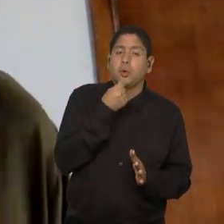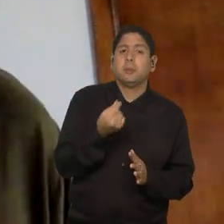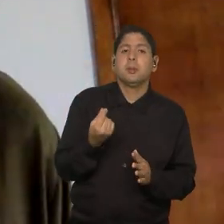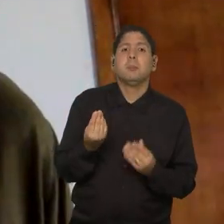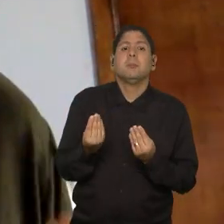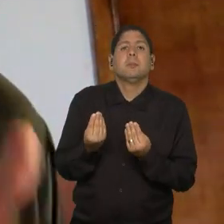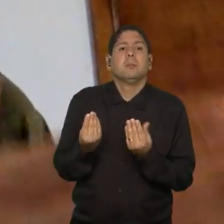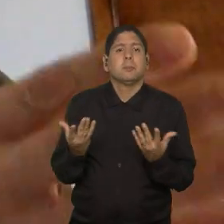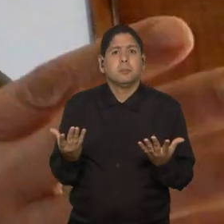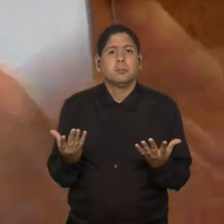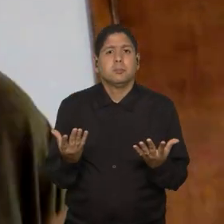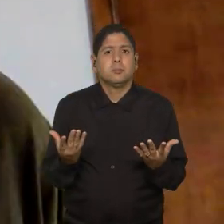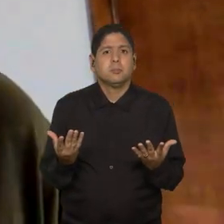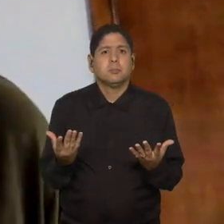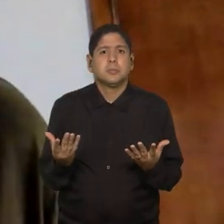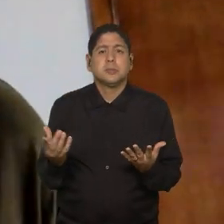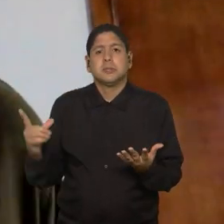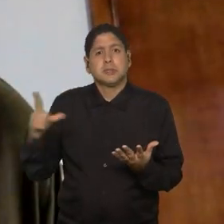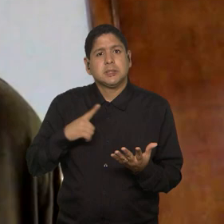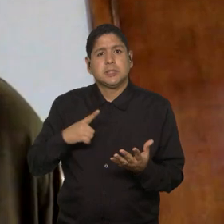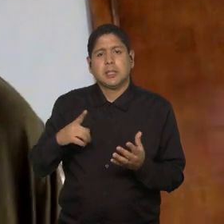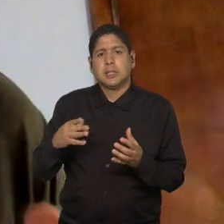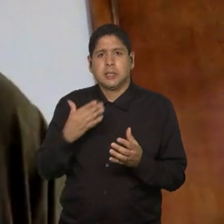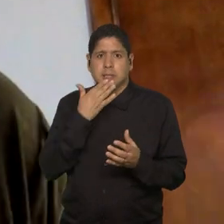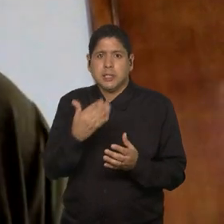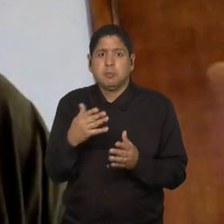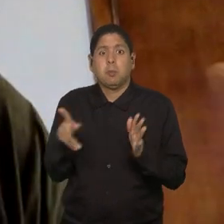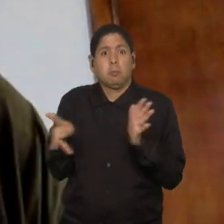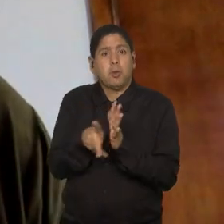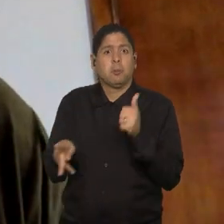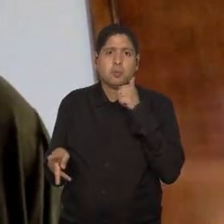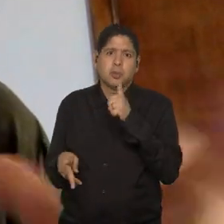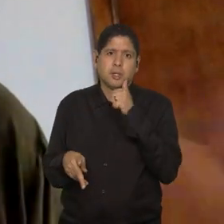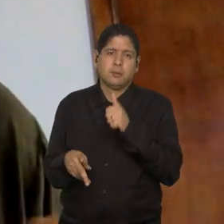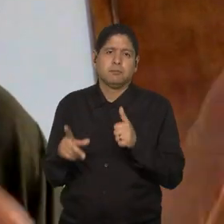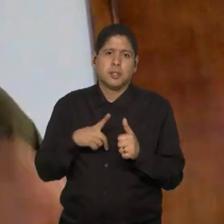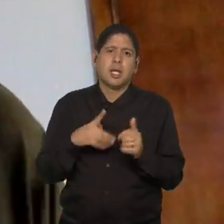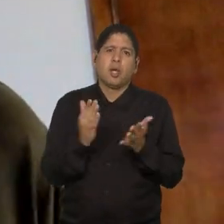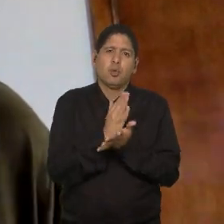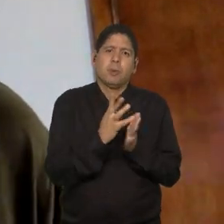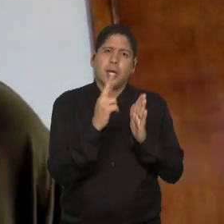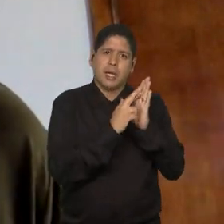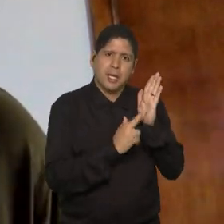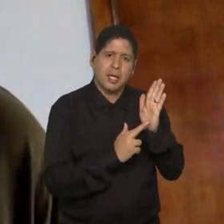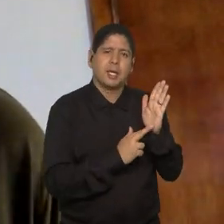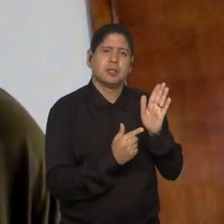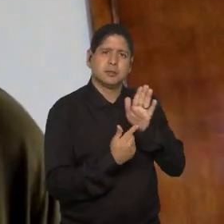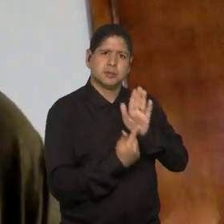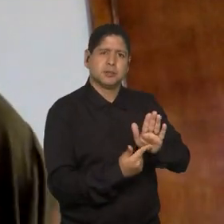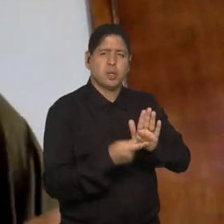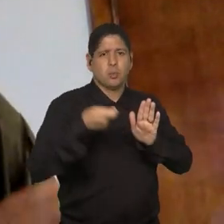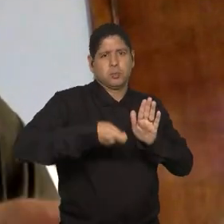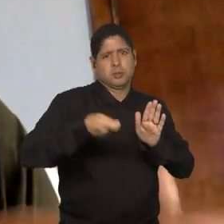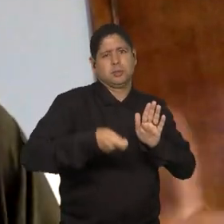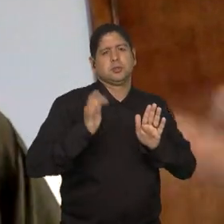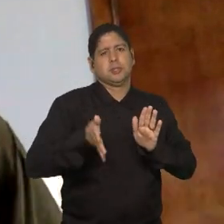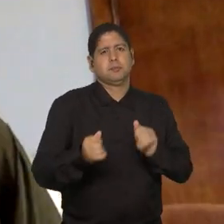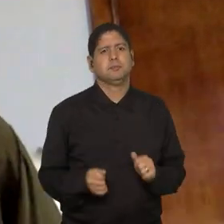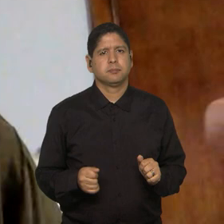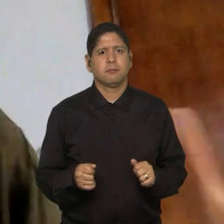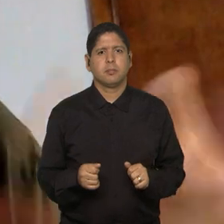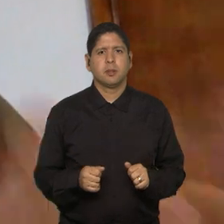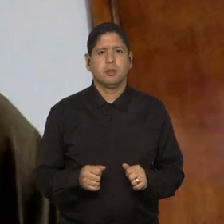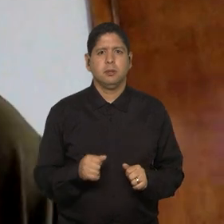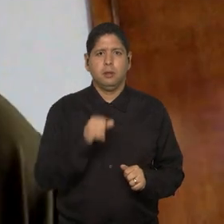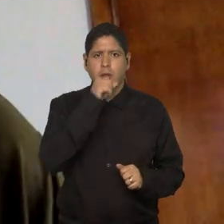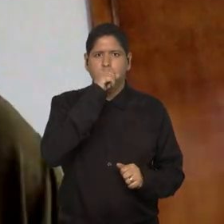ter as suas equipes femininas. Existem regras que já colocam essa obrigatoriedade. E, então,